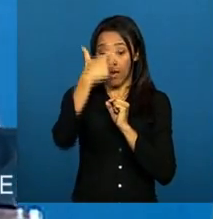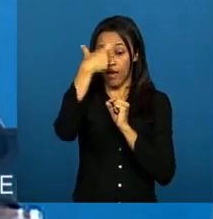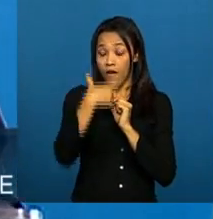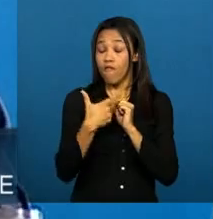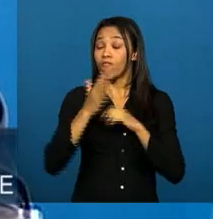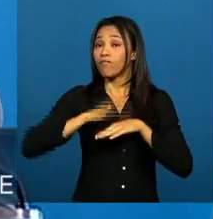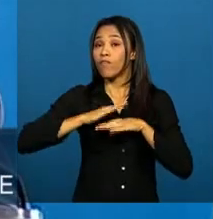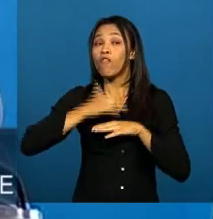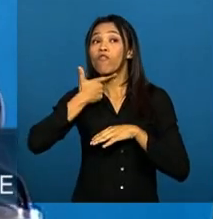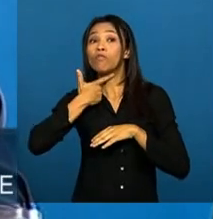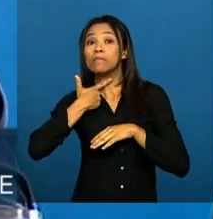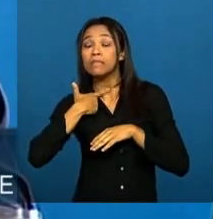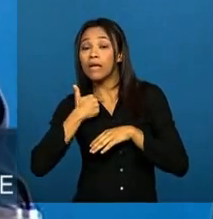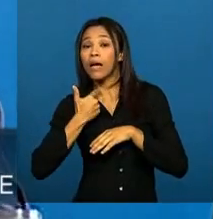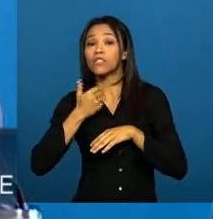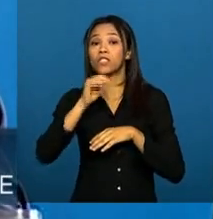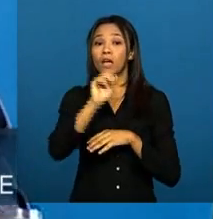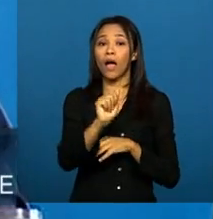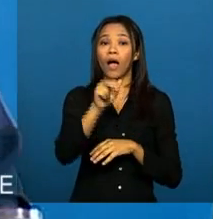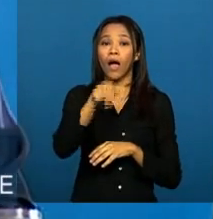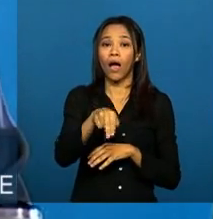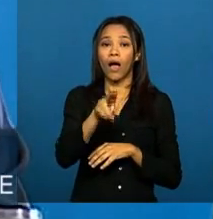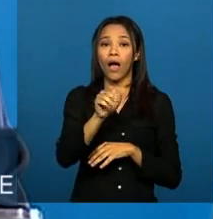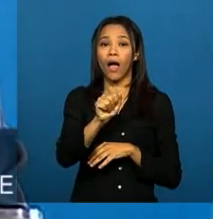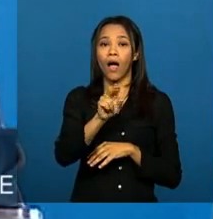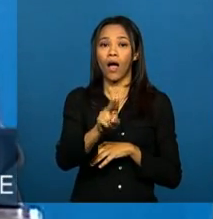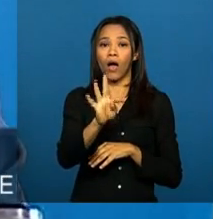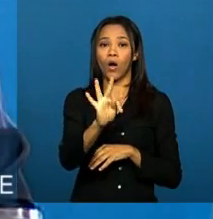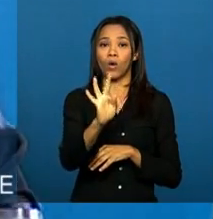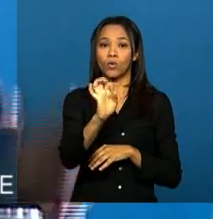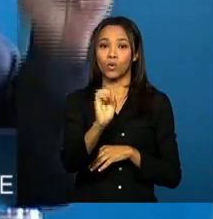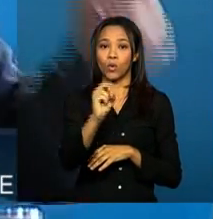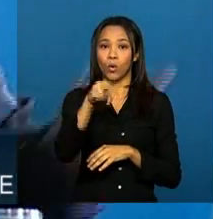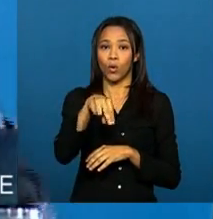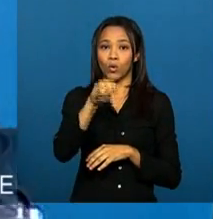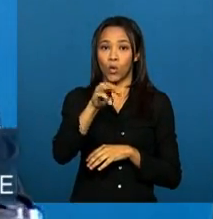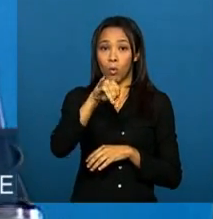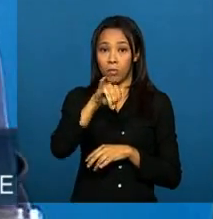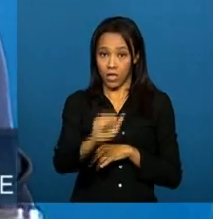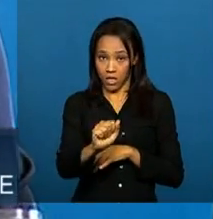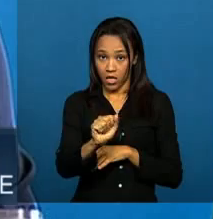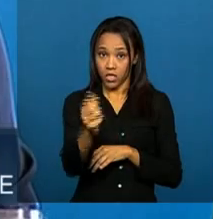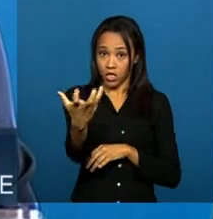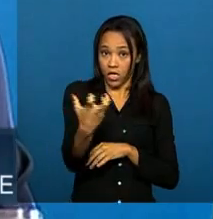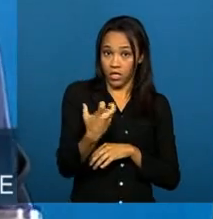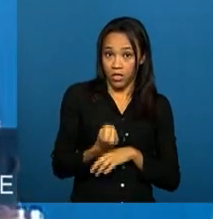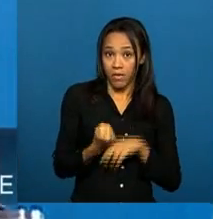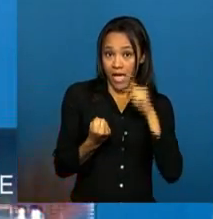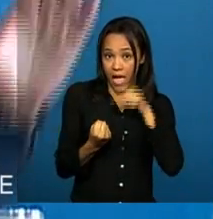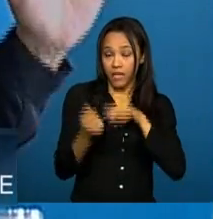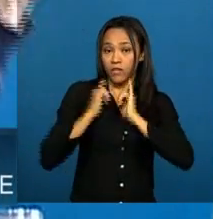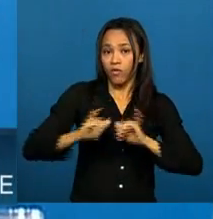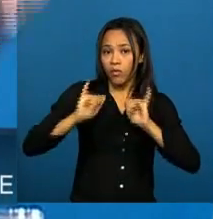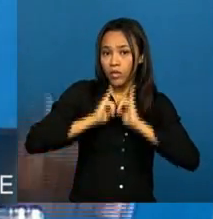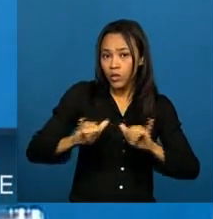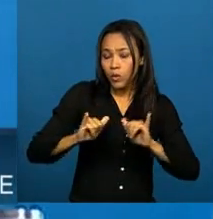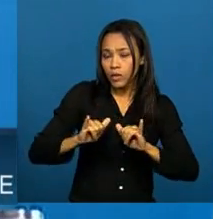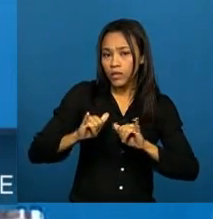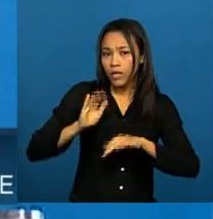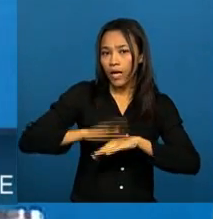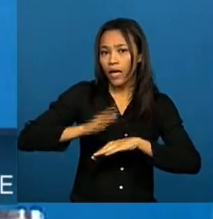da vontade, da autonomia, de consentir com o uso da coleta ou tratamento desses dados. Então, isso é